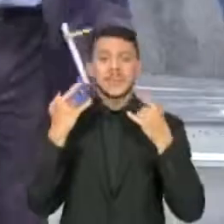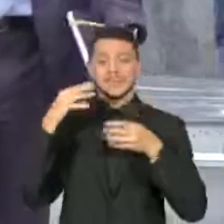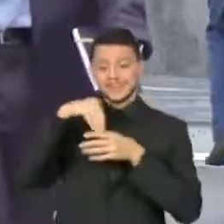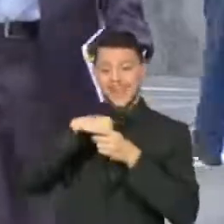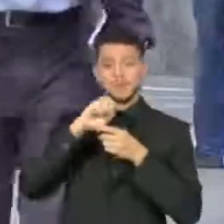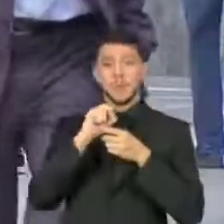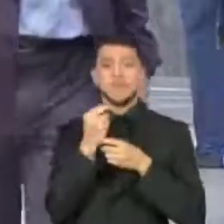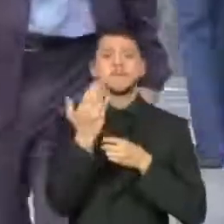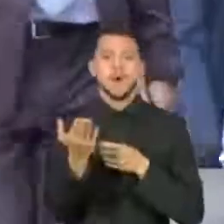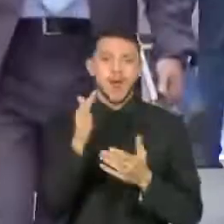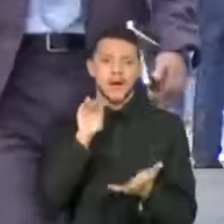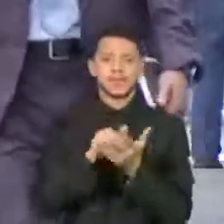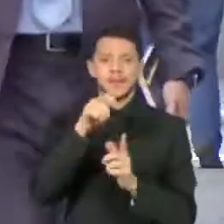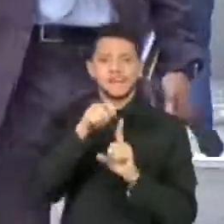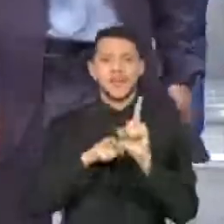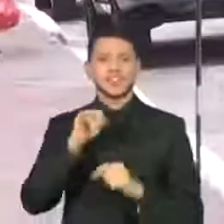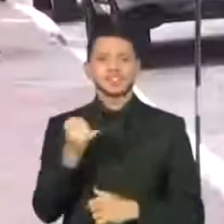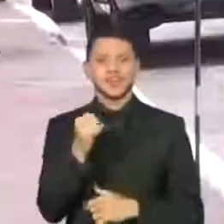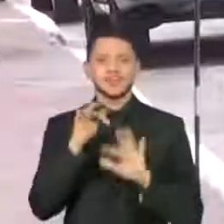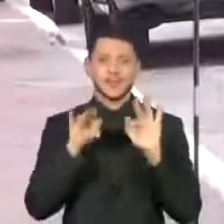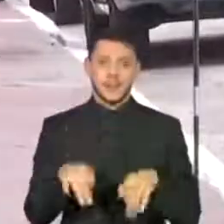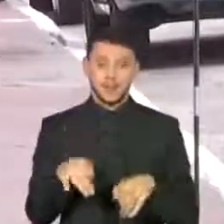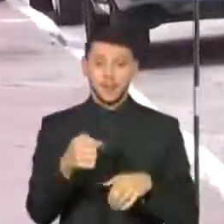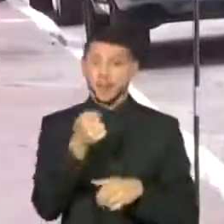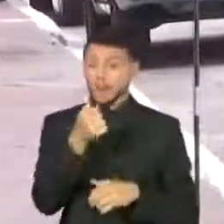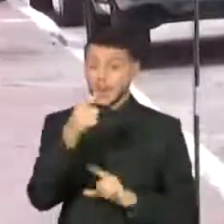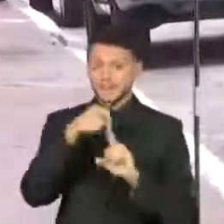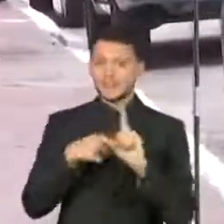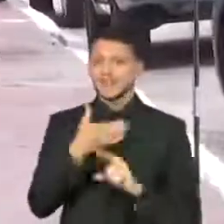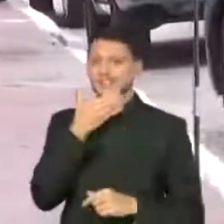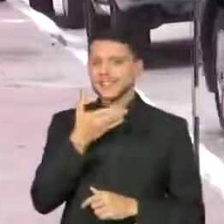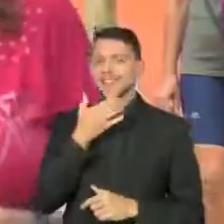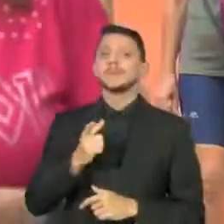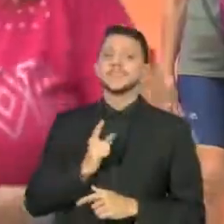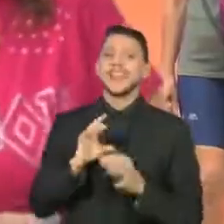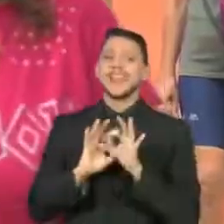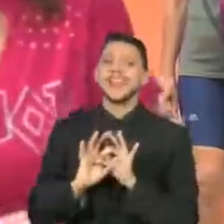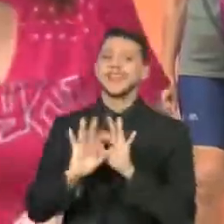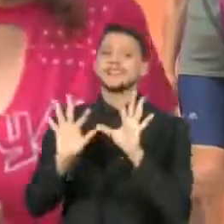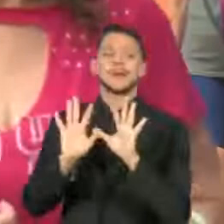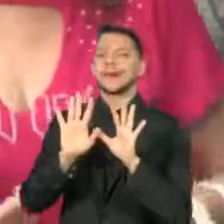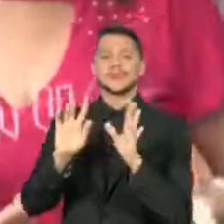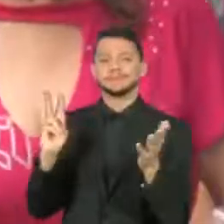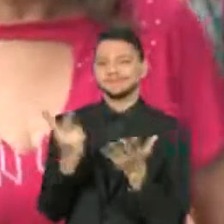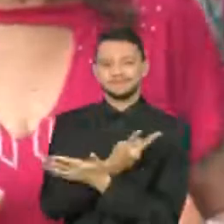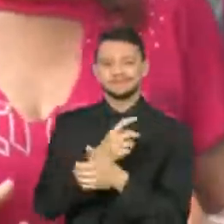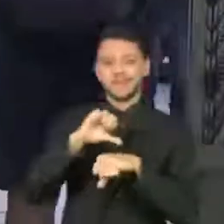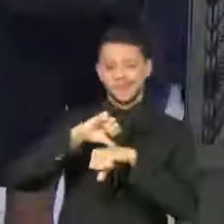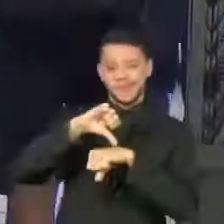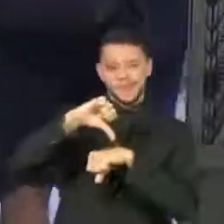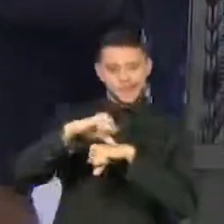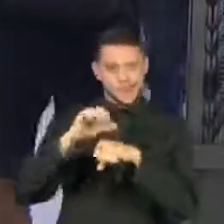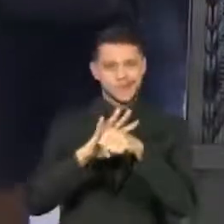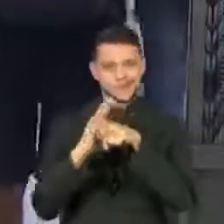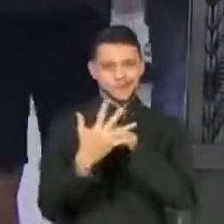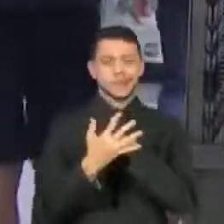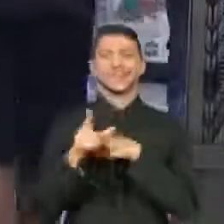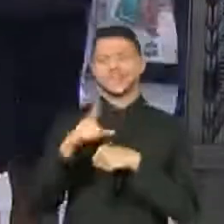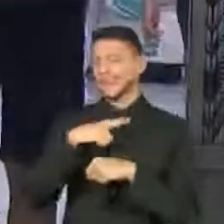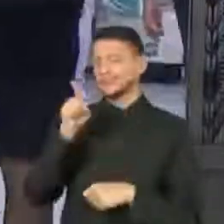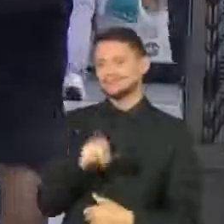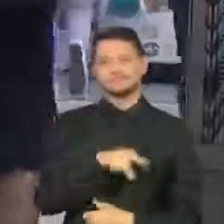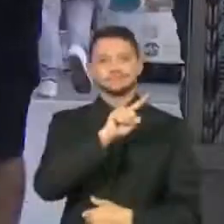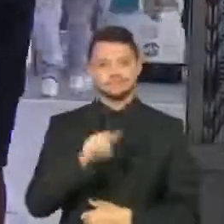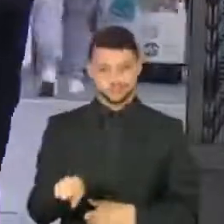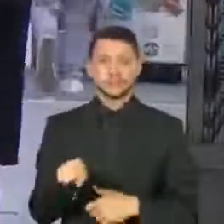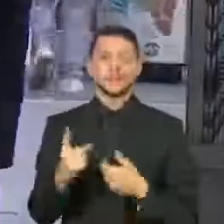janeiro. A obrigatoriedade quase caiu no início deste mês, mas a chegada da variante Ômicron cancelou o plano. A medida vale para todos